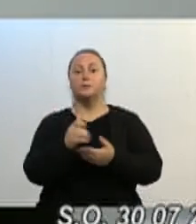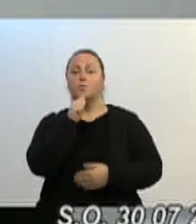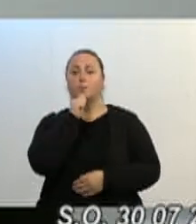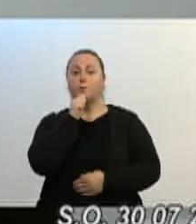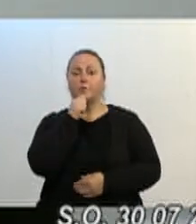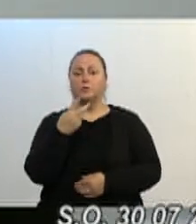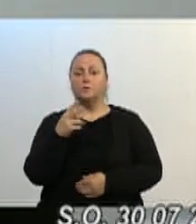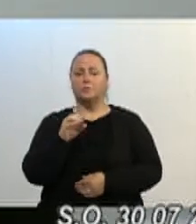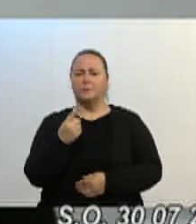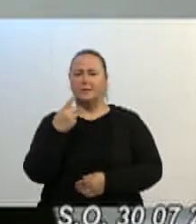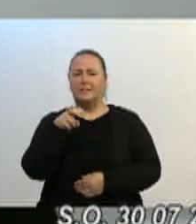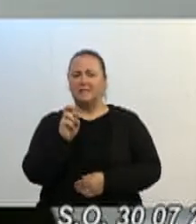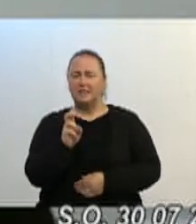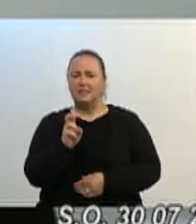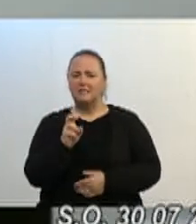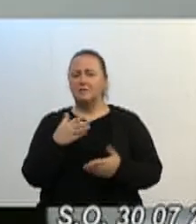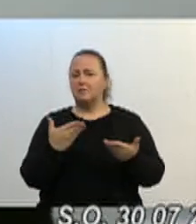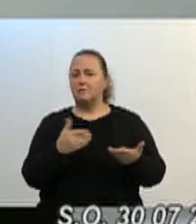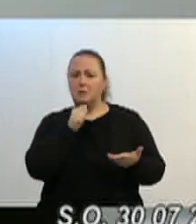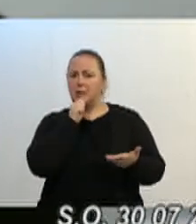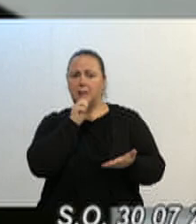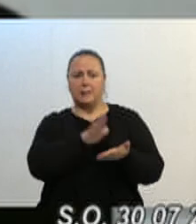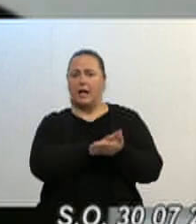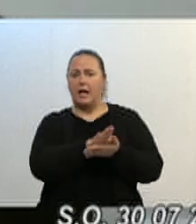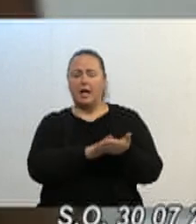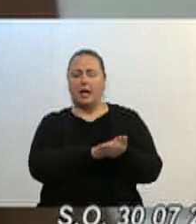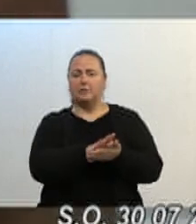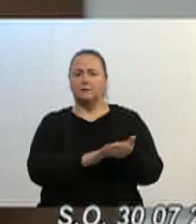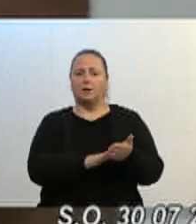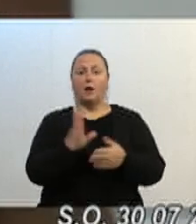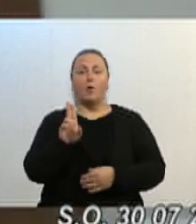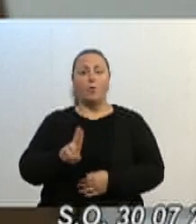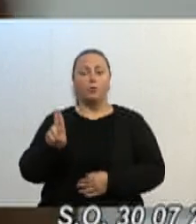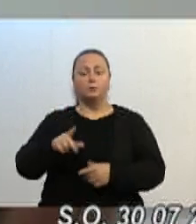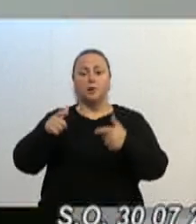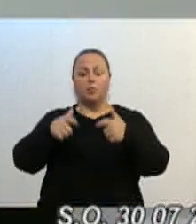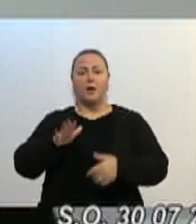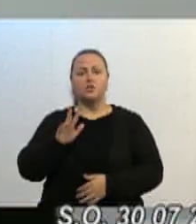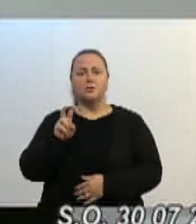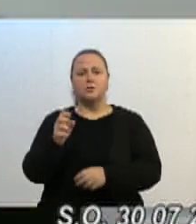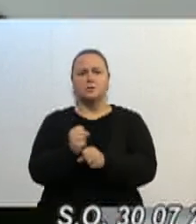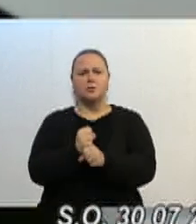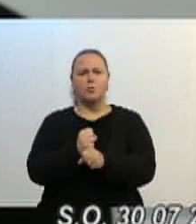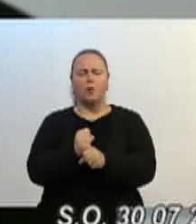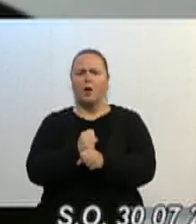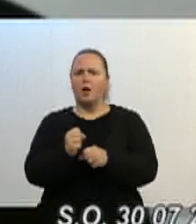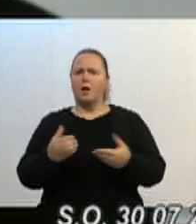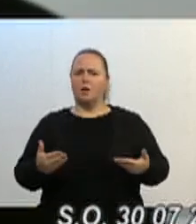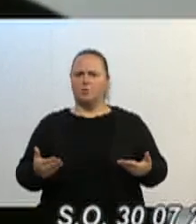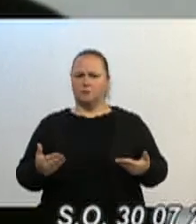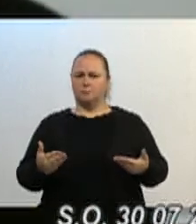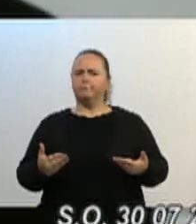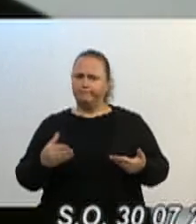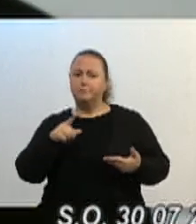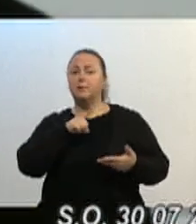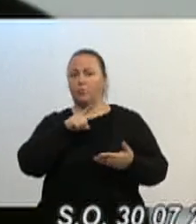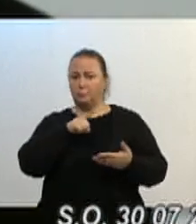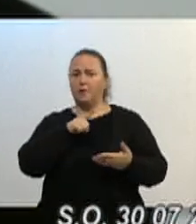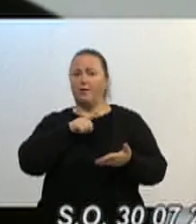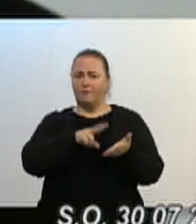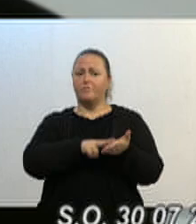ocupando, final de dezembro, ou diante, estão ocupando aquele espaço, mais de cinco anos de aluguel, também, benefícios que teve